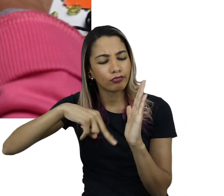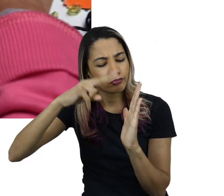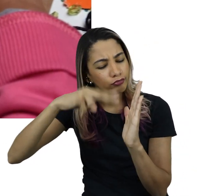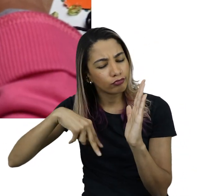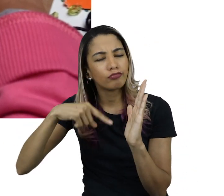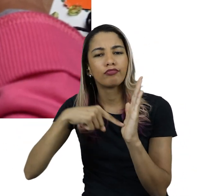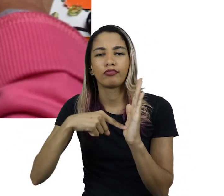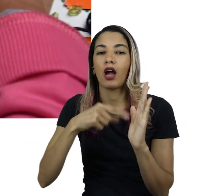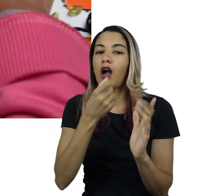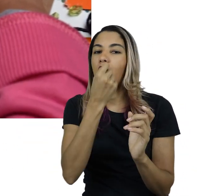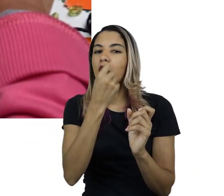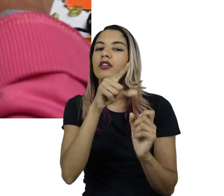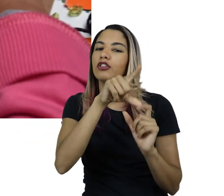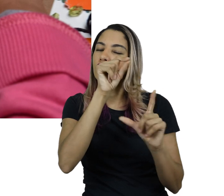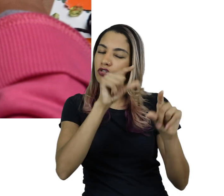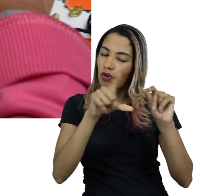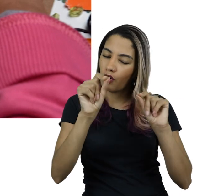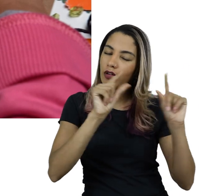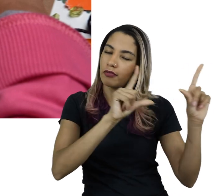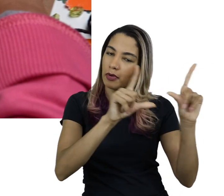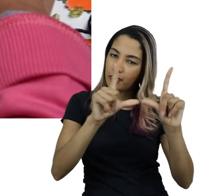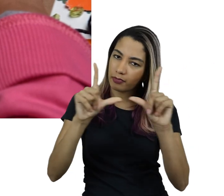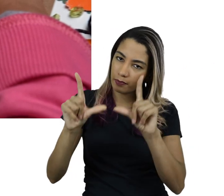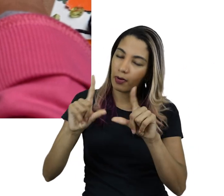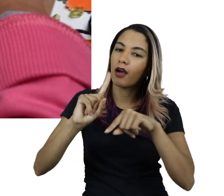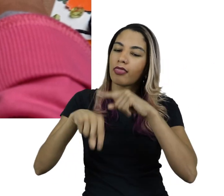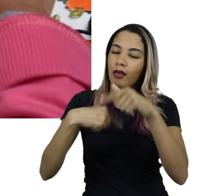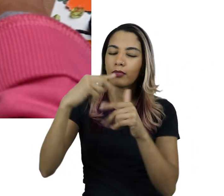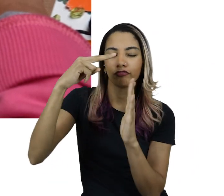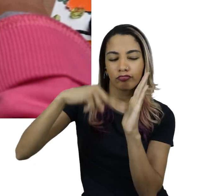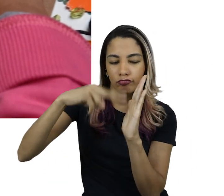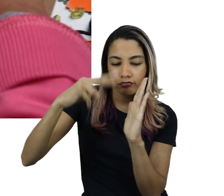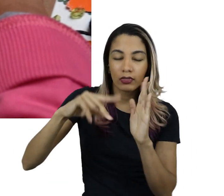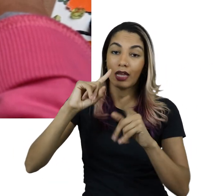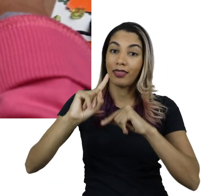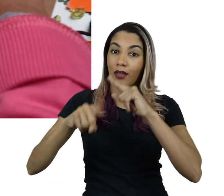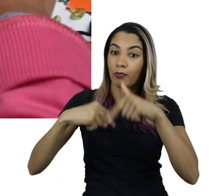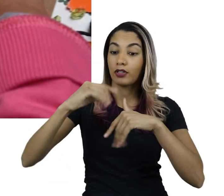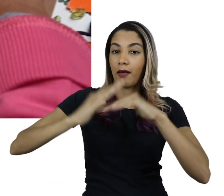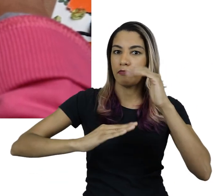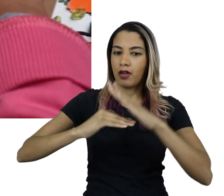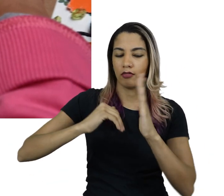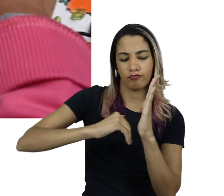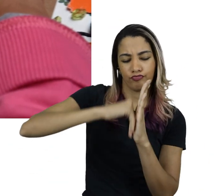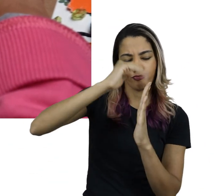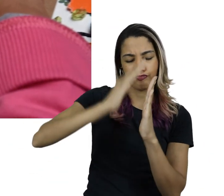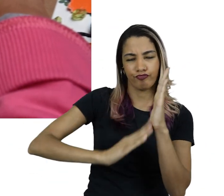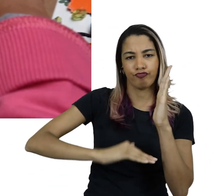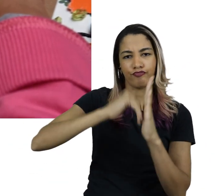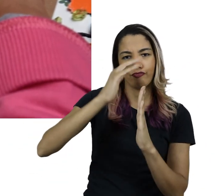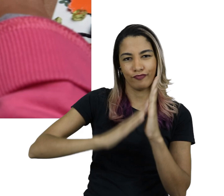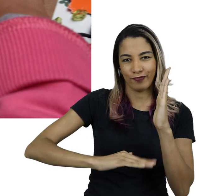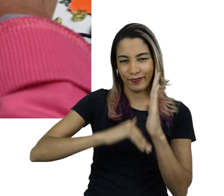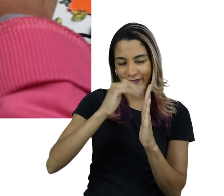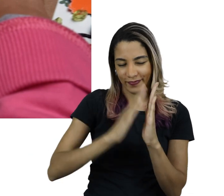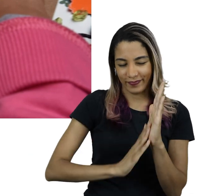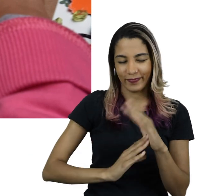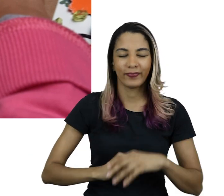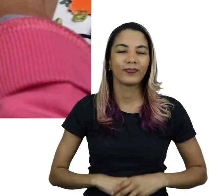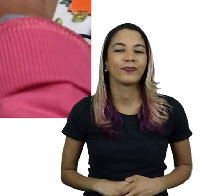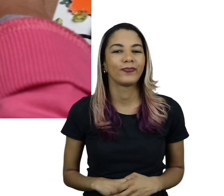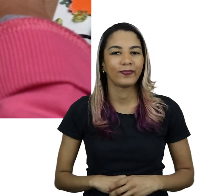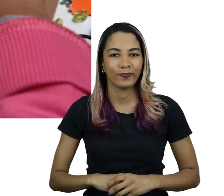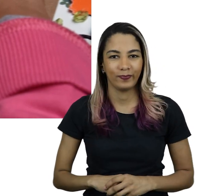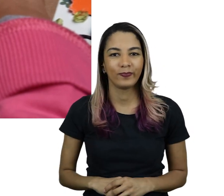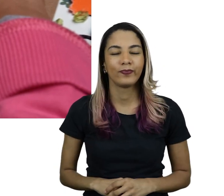leitura coletiva de algumas obras selecionadas para, posteriormente, realizar uma atividade plástica a partir das